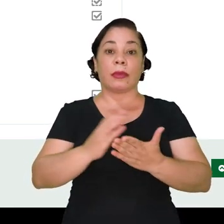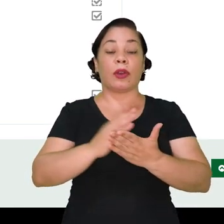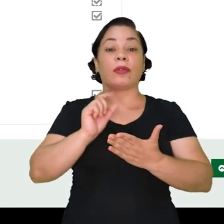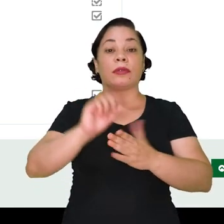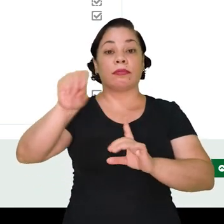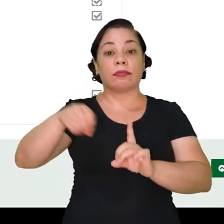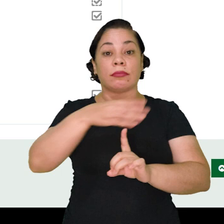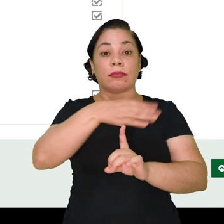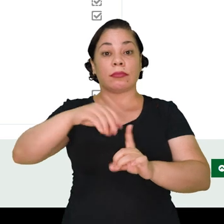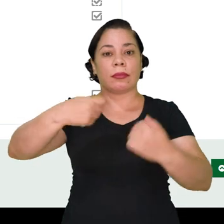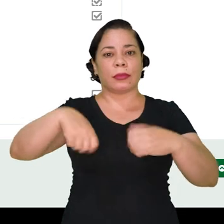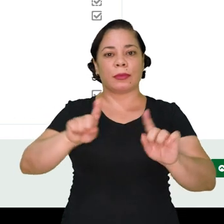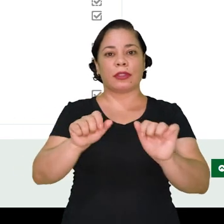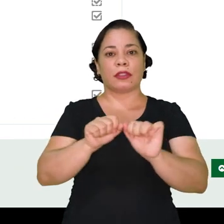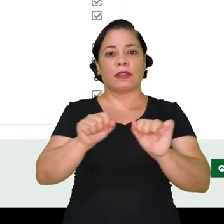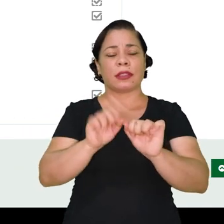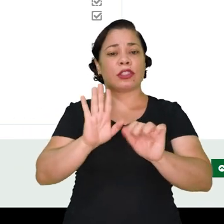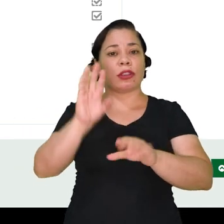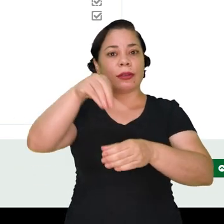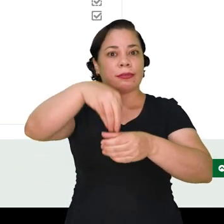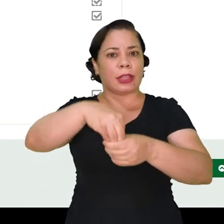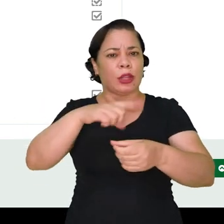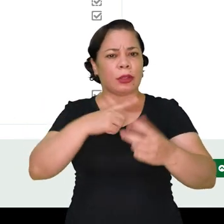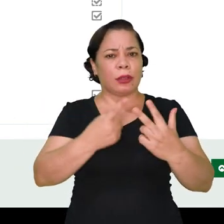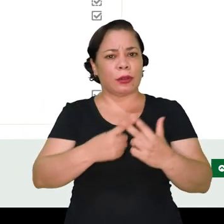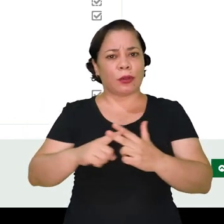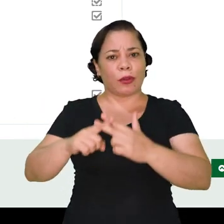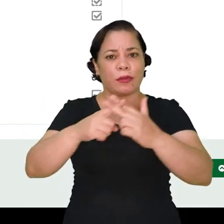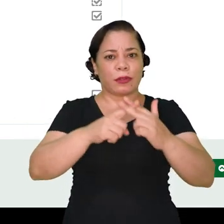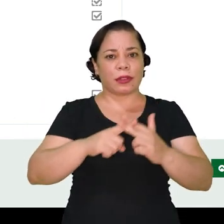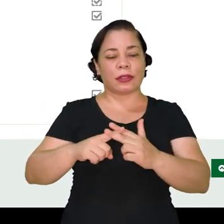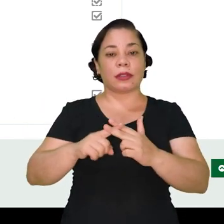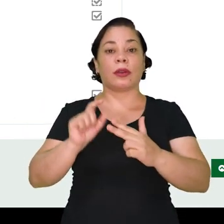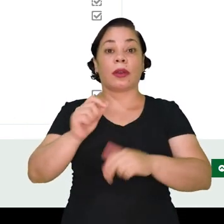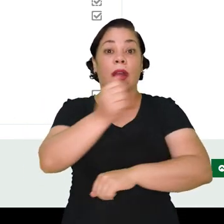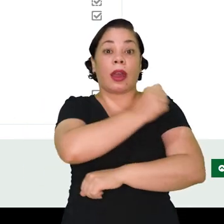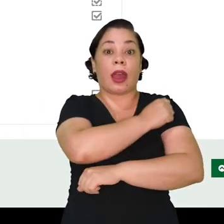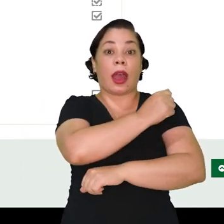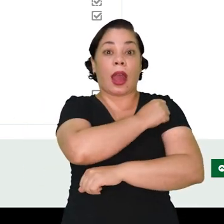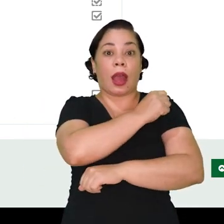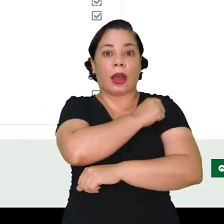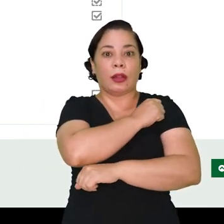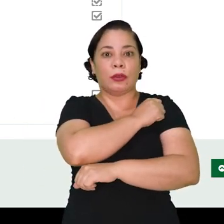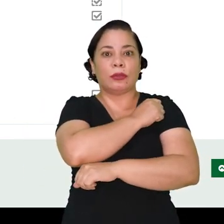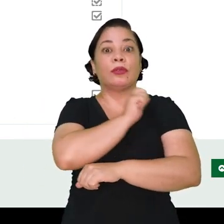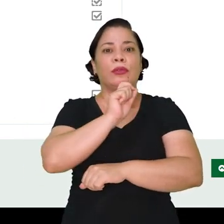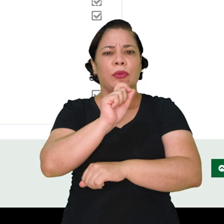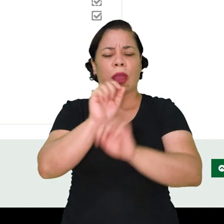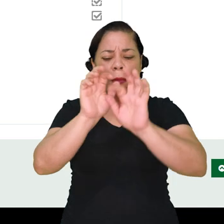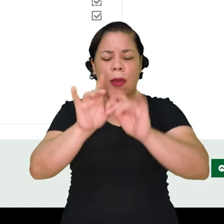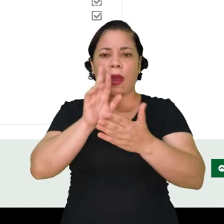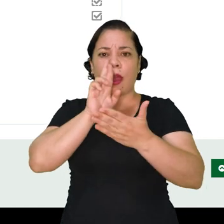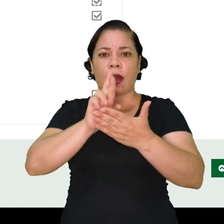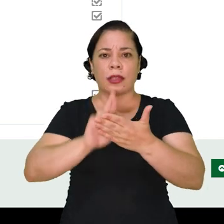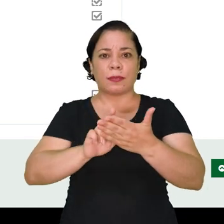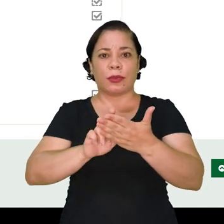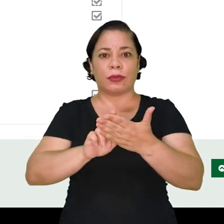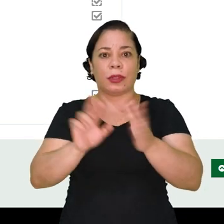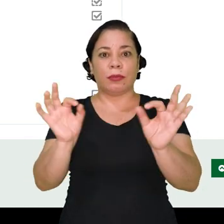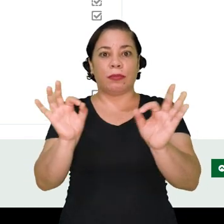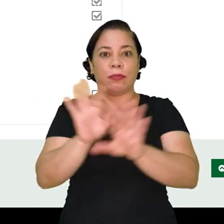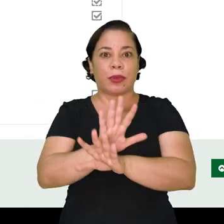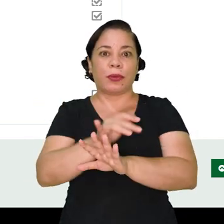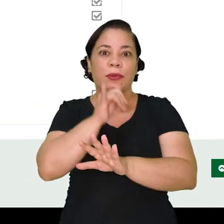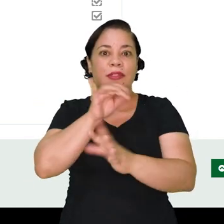não precisa realizar. Que elas já são configuradas para que o aluno receba um feedback automático. Por